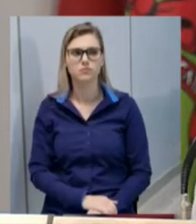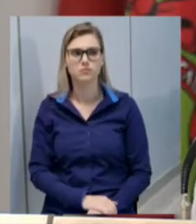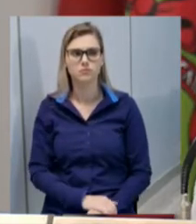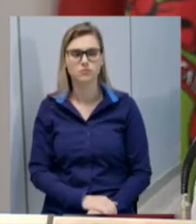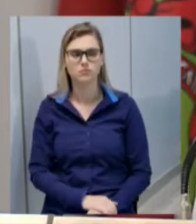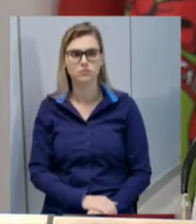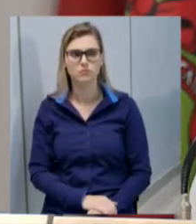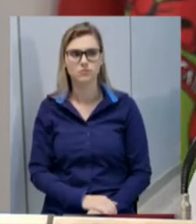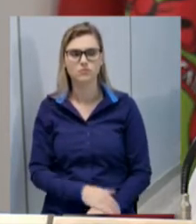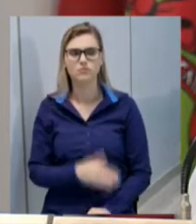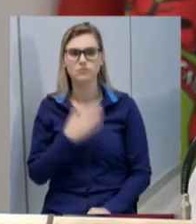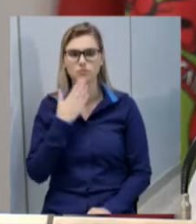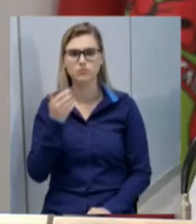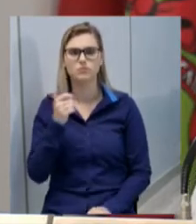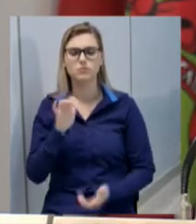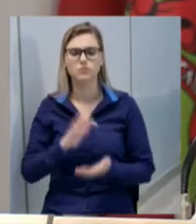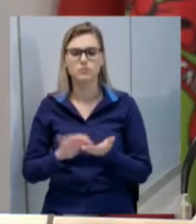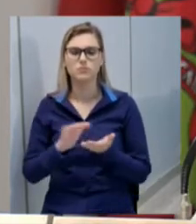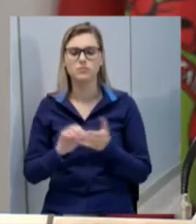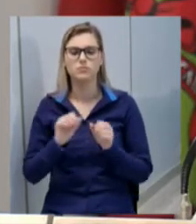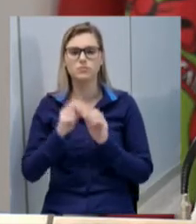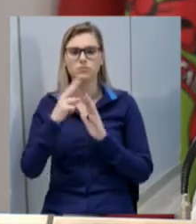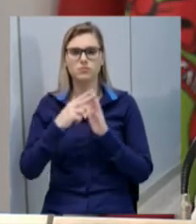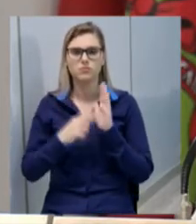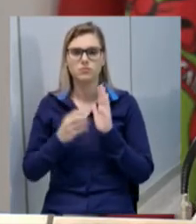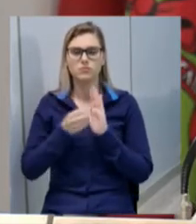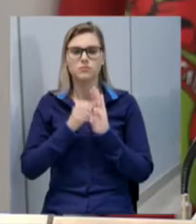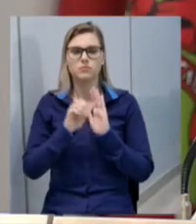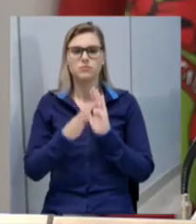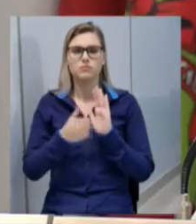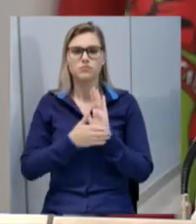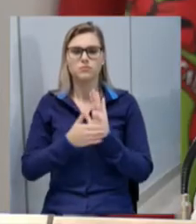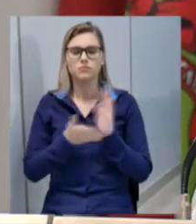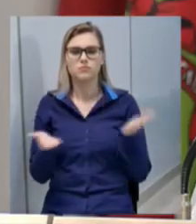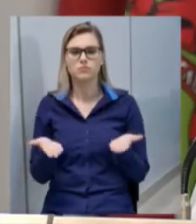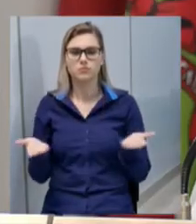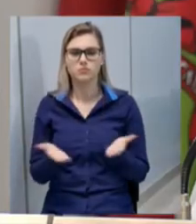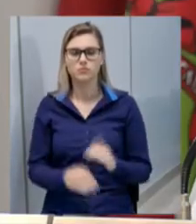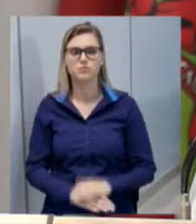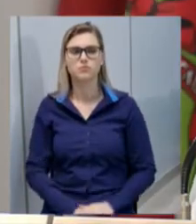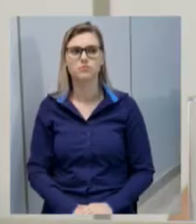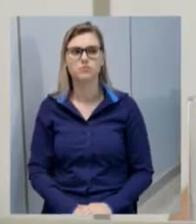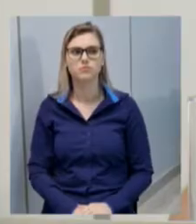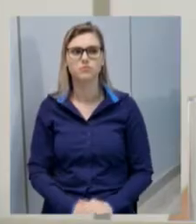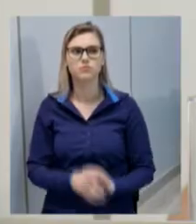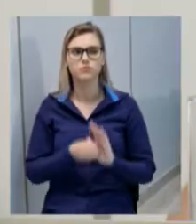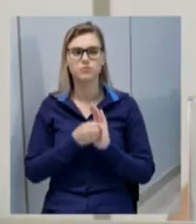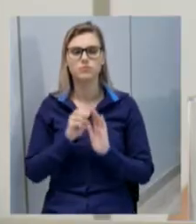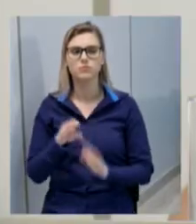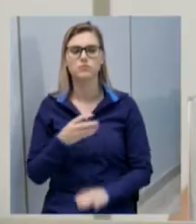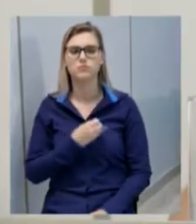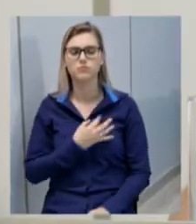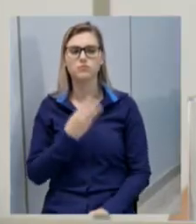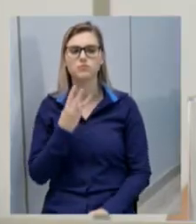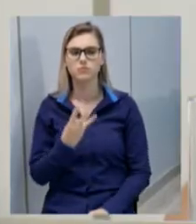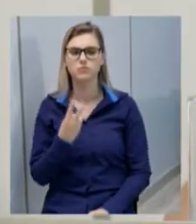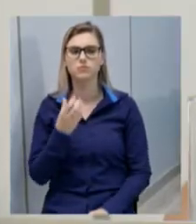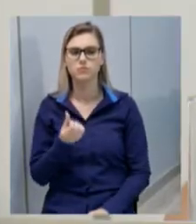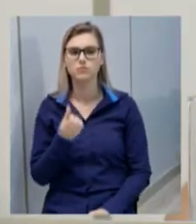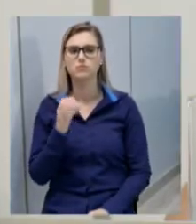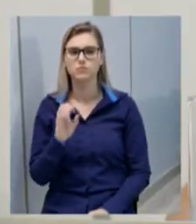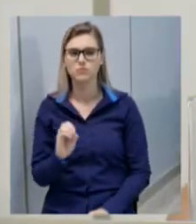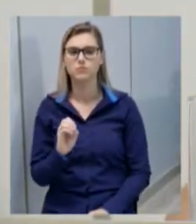solicita ao primeiro secretário que faça a leitura das indicações na pauta de hoje indicação número 360 de